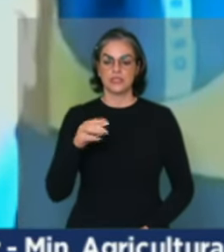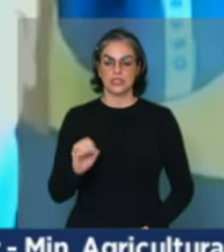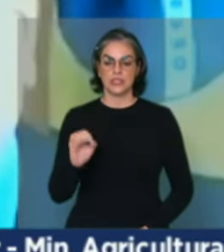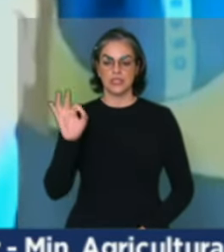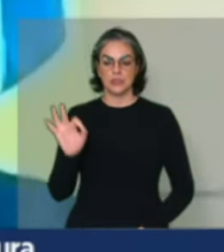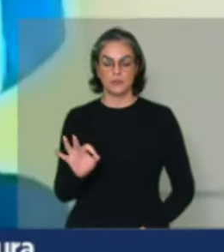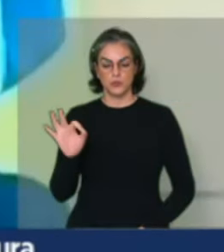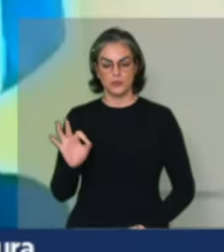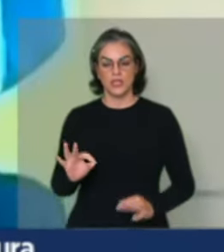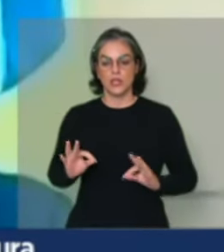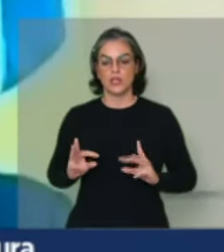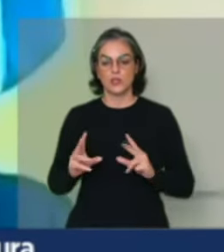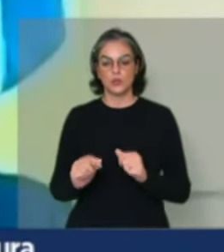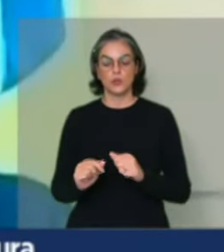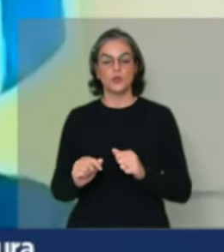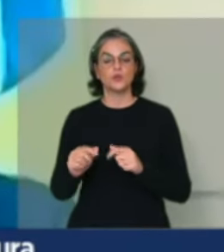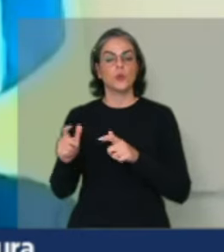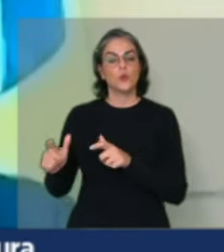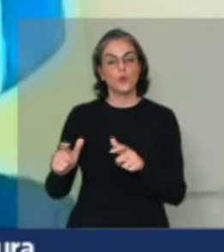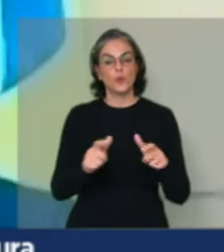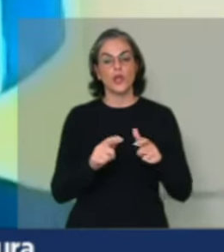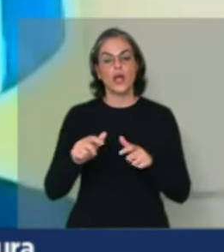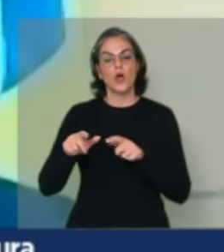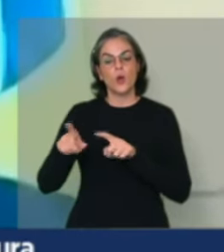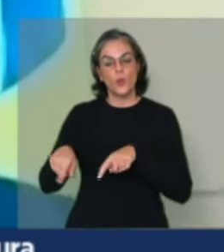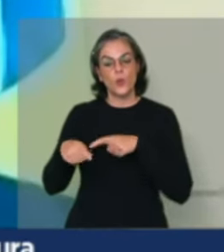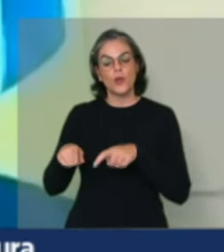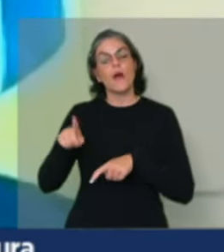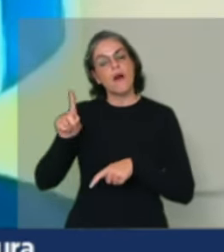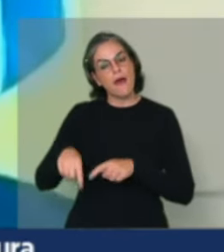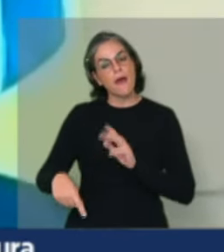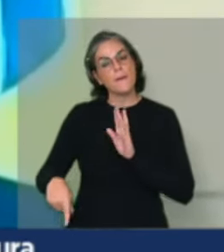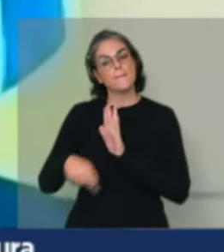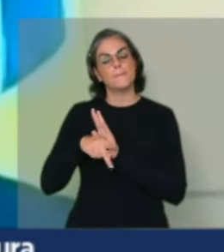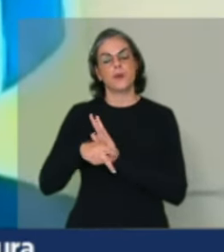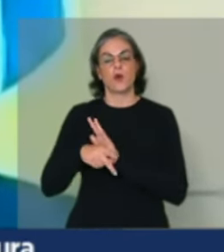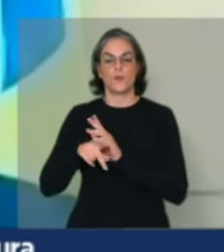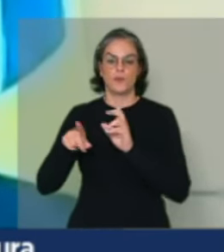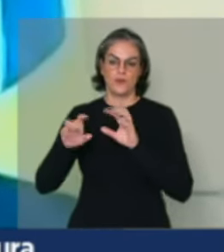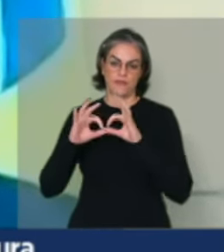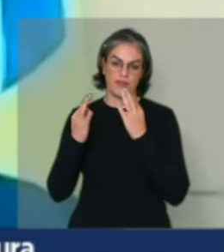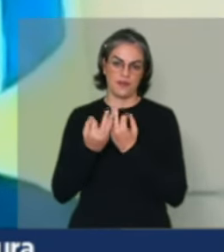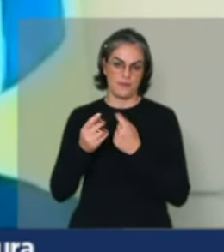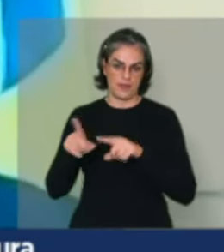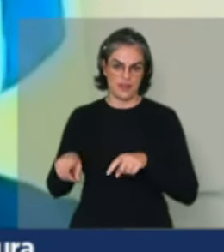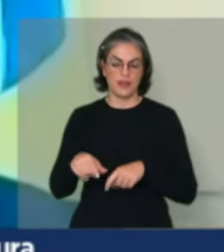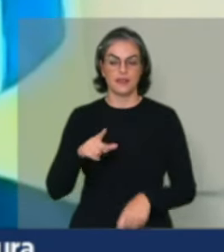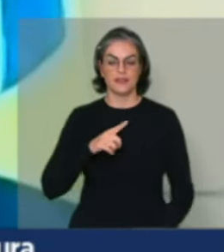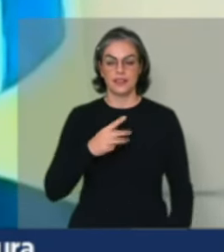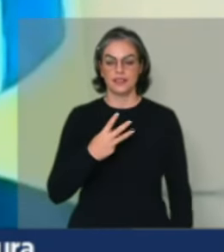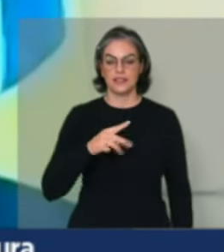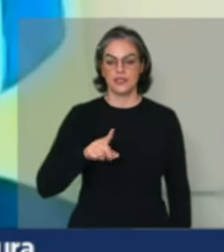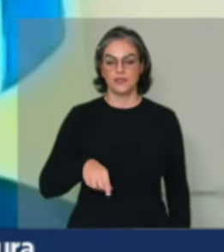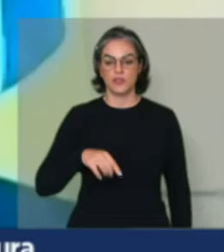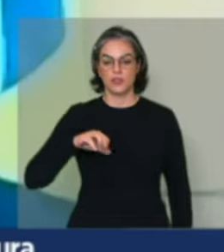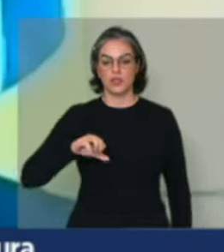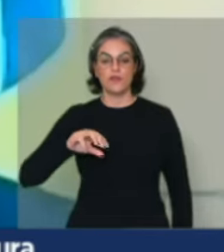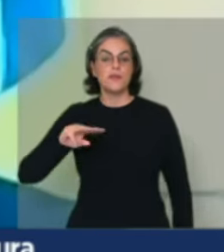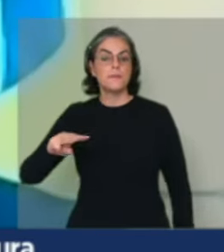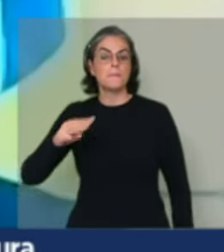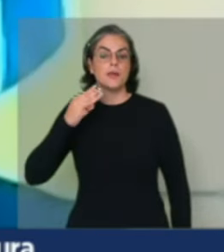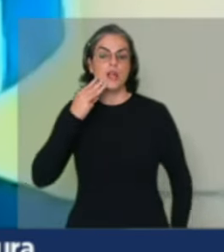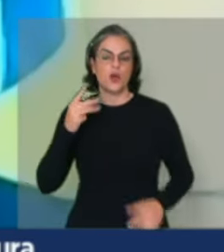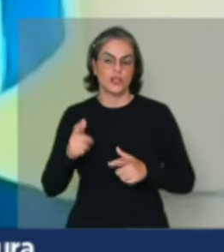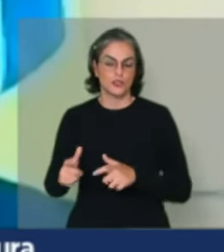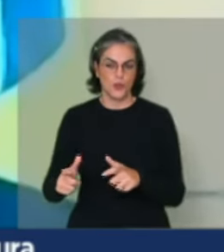estabelecimentos rurais no Brasil são da agricultura familiar. Nós temos 3,9 milhões de estabelecimentos. Nós